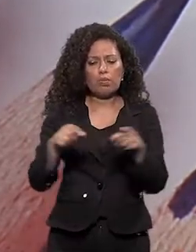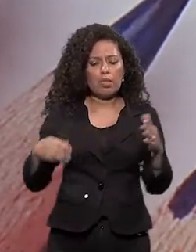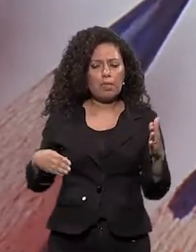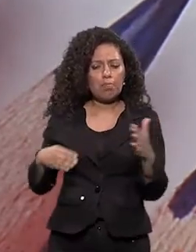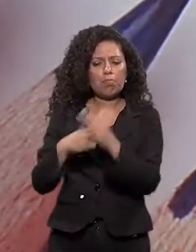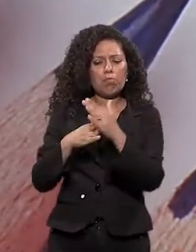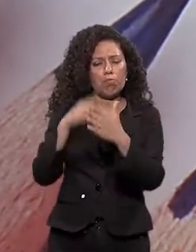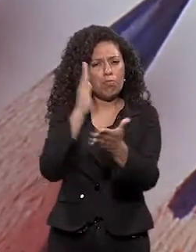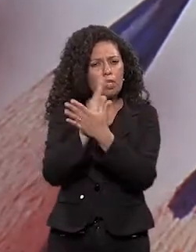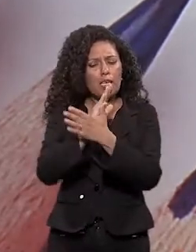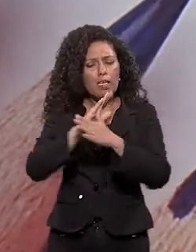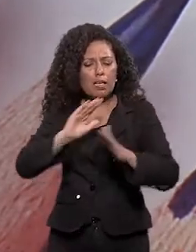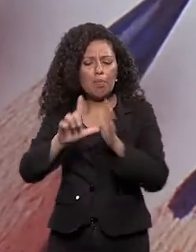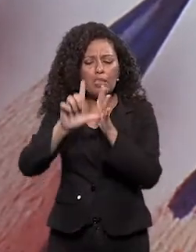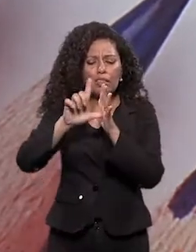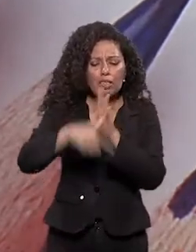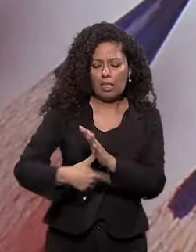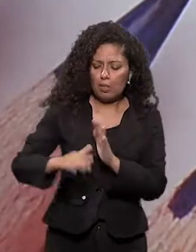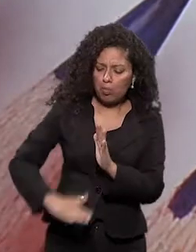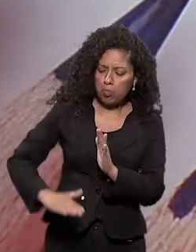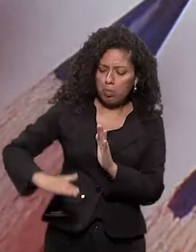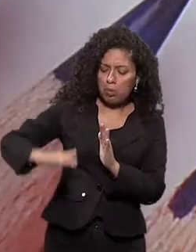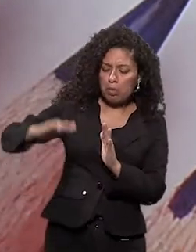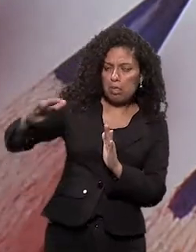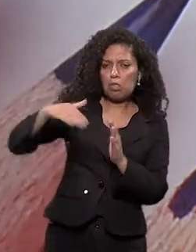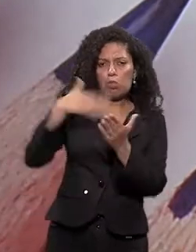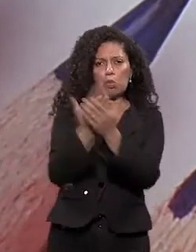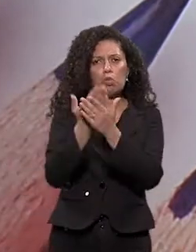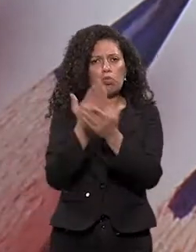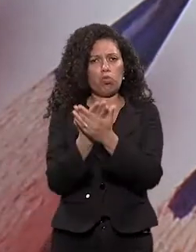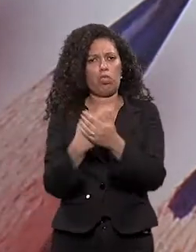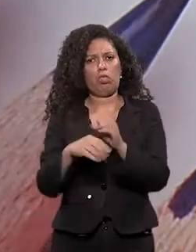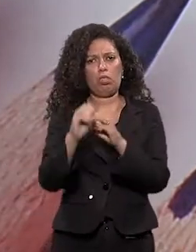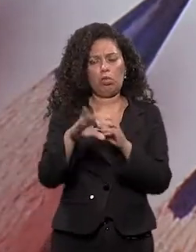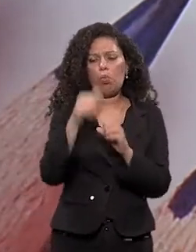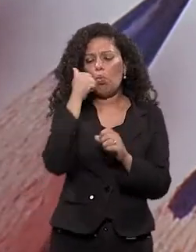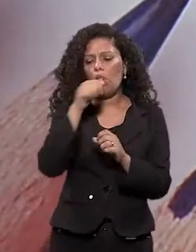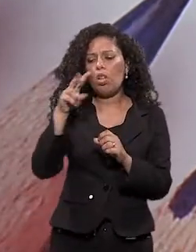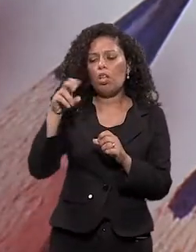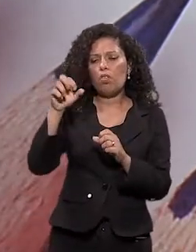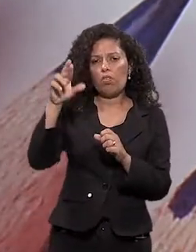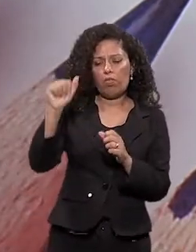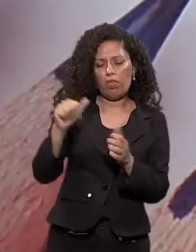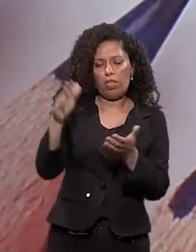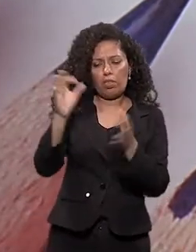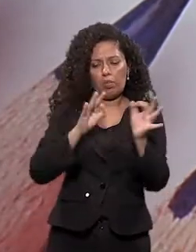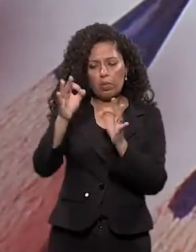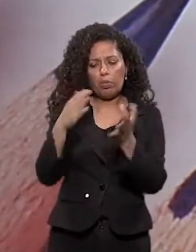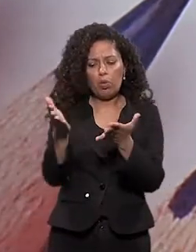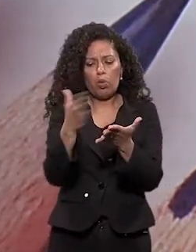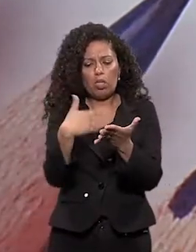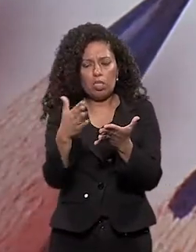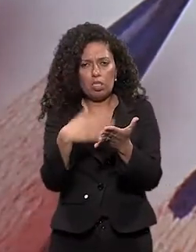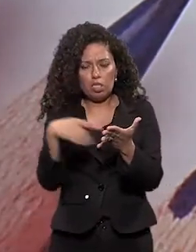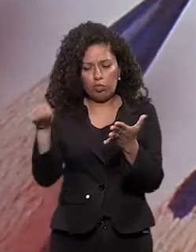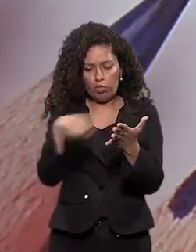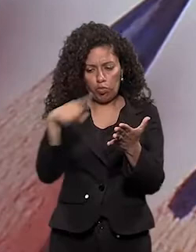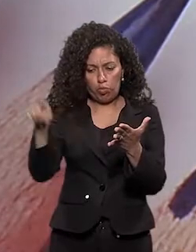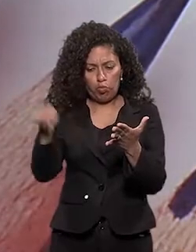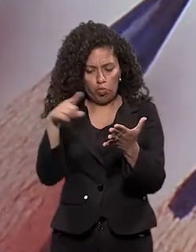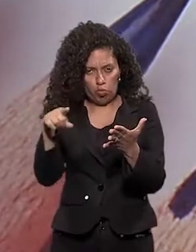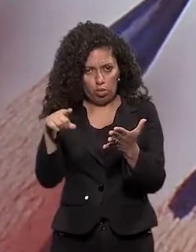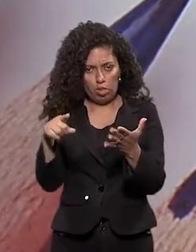e destruir barreiras que atrasam o desenvolvimento curricular. Segundo Vera Bressia, autora do livro